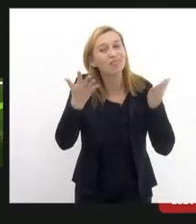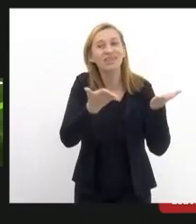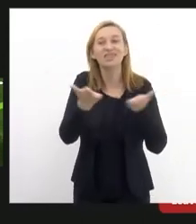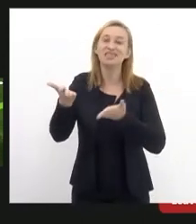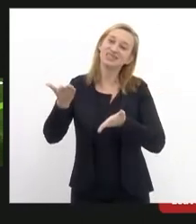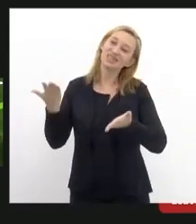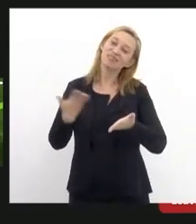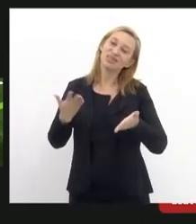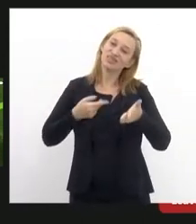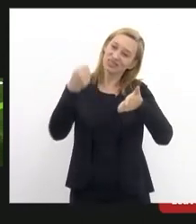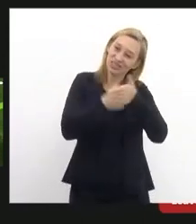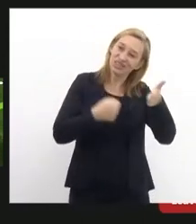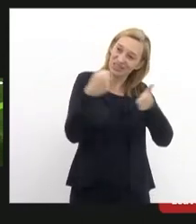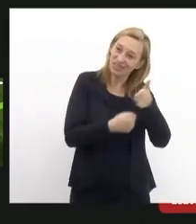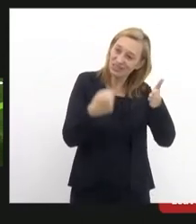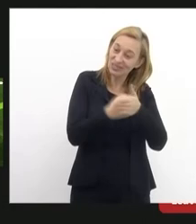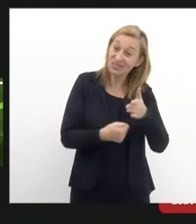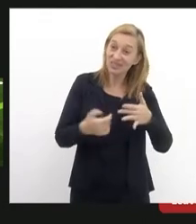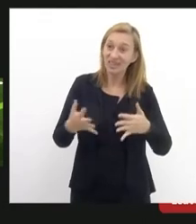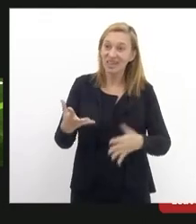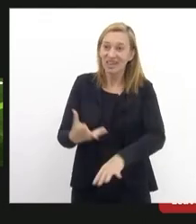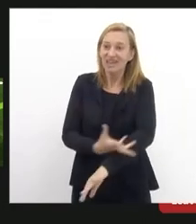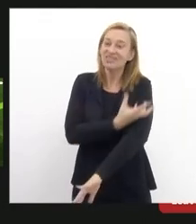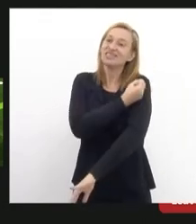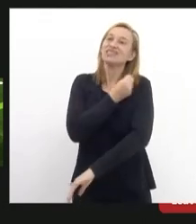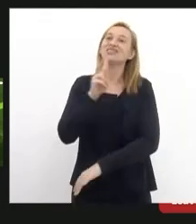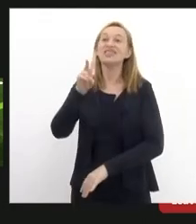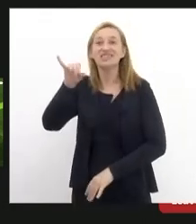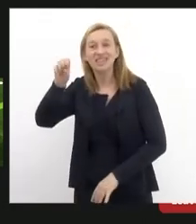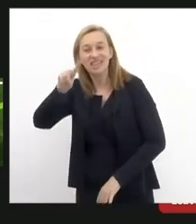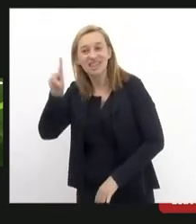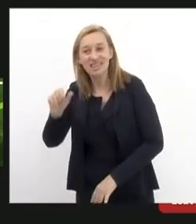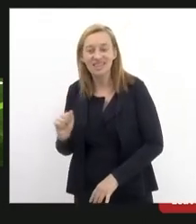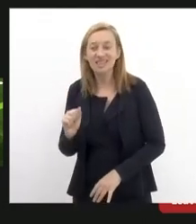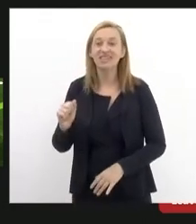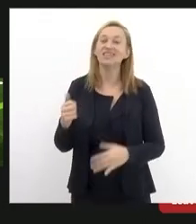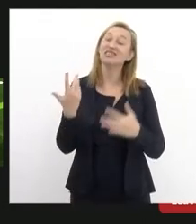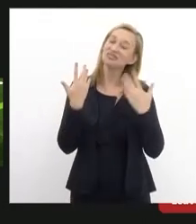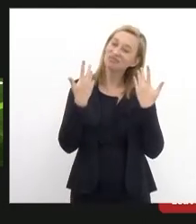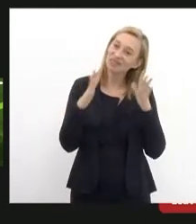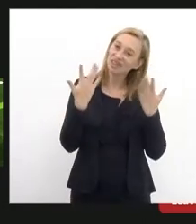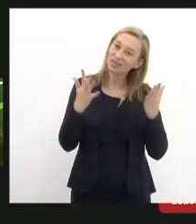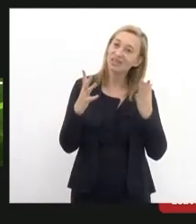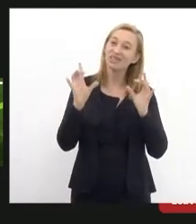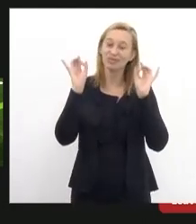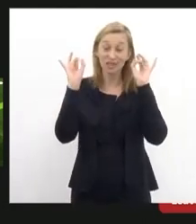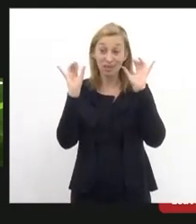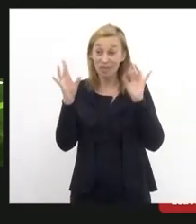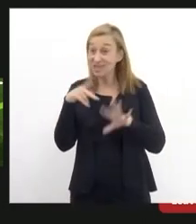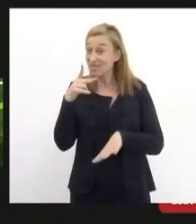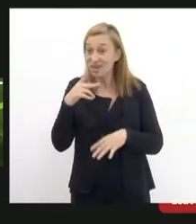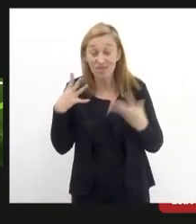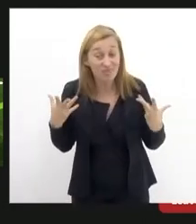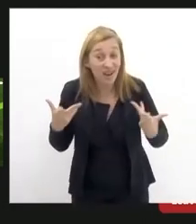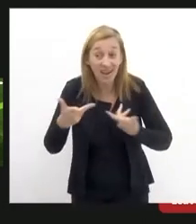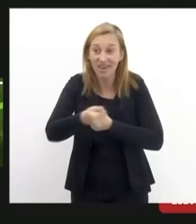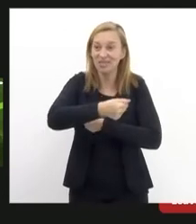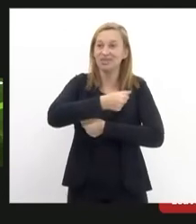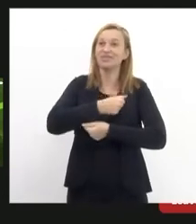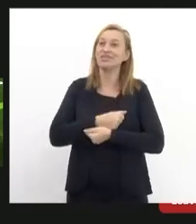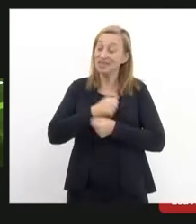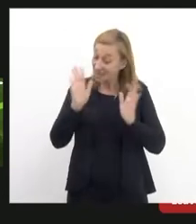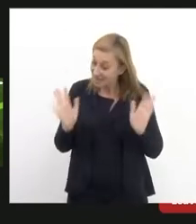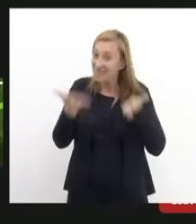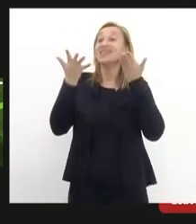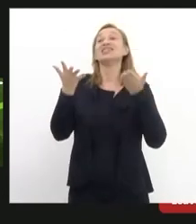luta e aí com essa fala emocionada de Ivaniza a quem eu a saúdo especialmente por essa fala generosa e